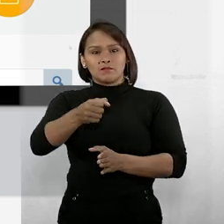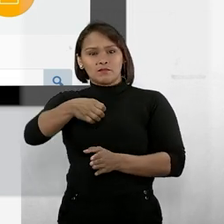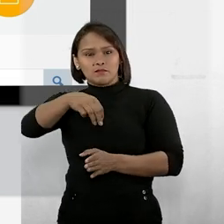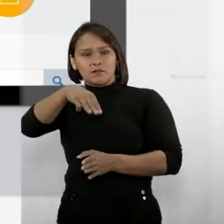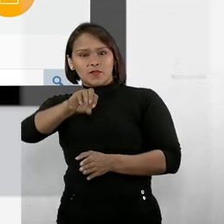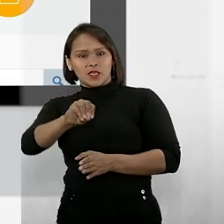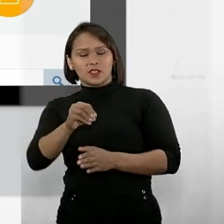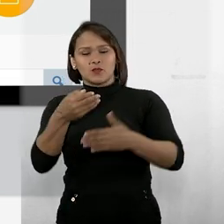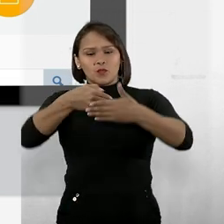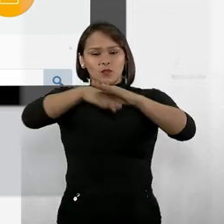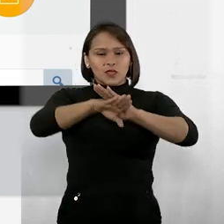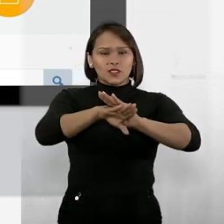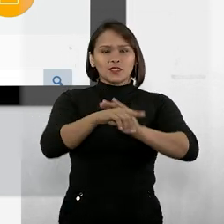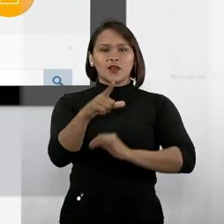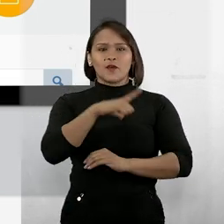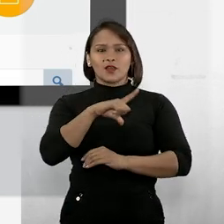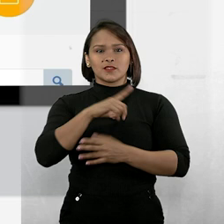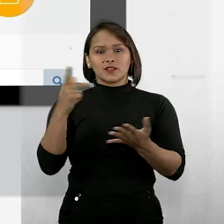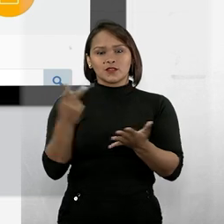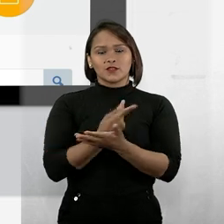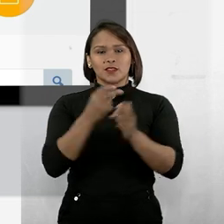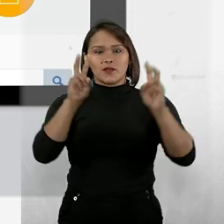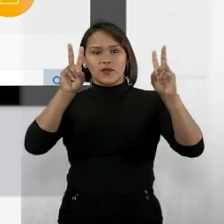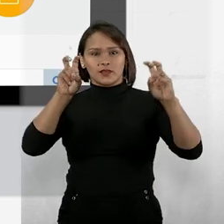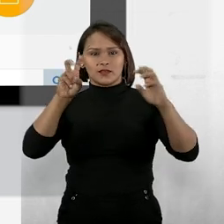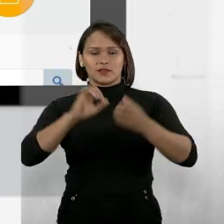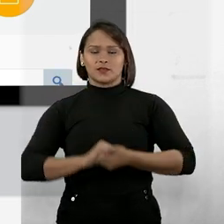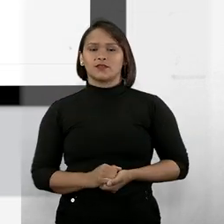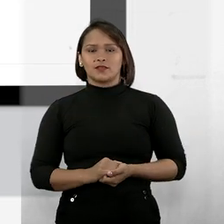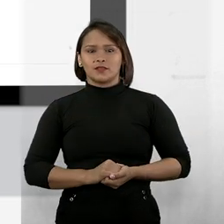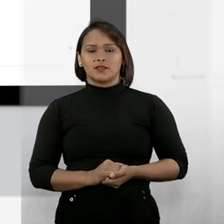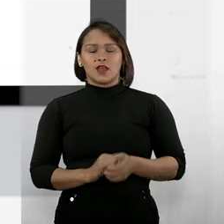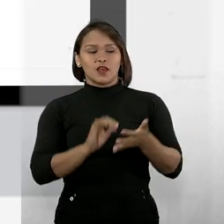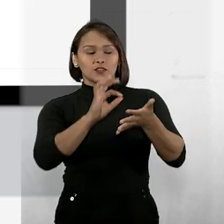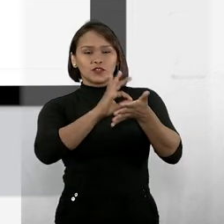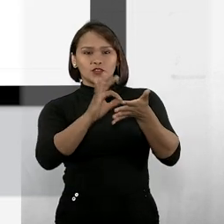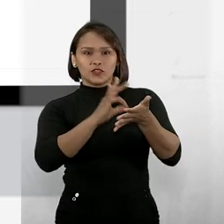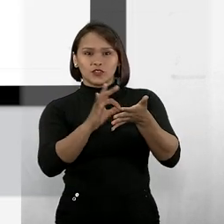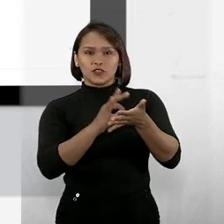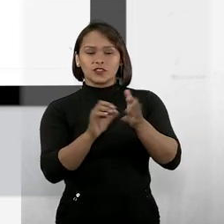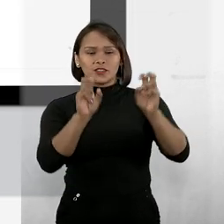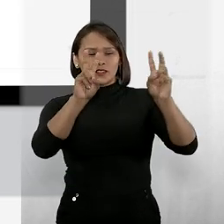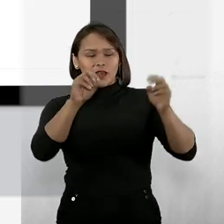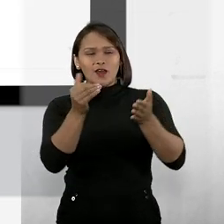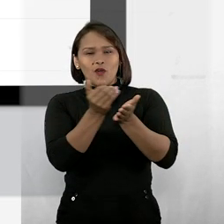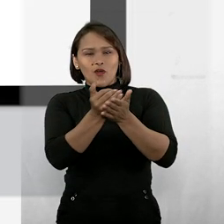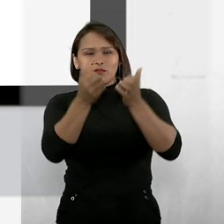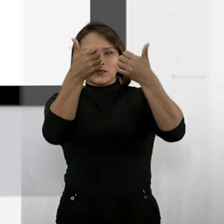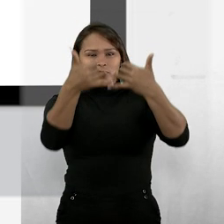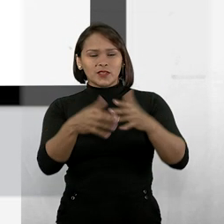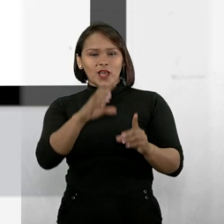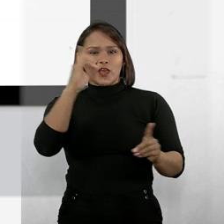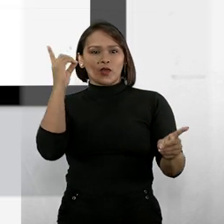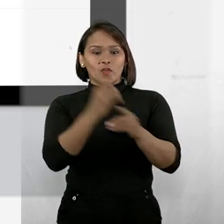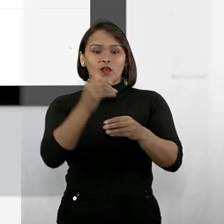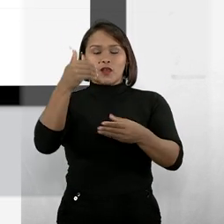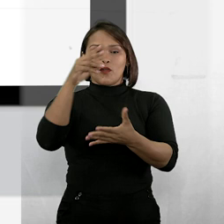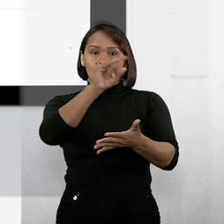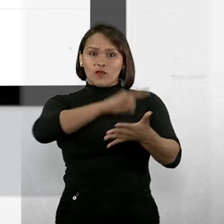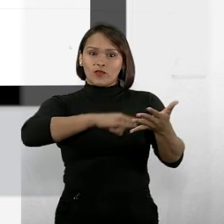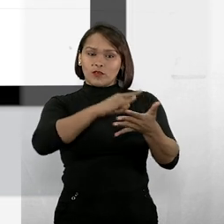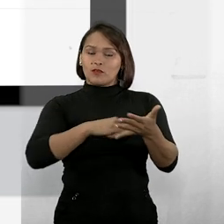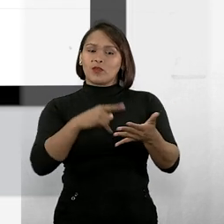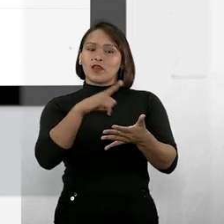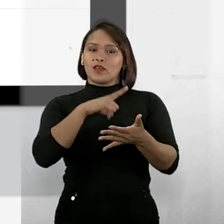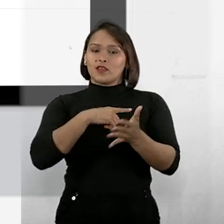prescrição intercorrente, entre aspas. Digitando o termo dessa maneira, encontramos documentos em